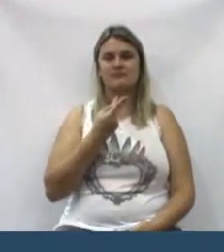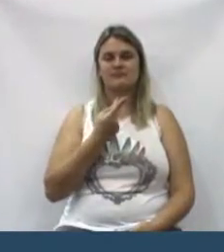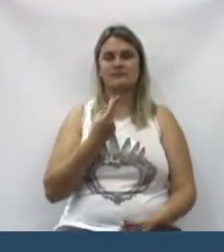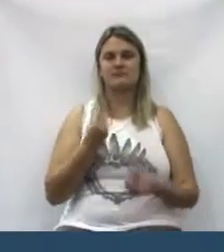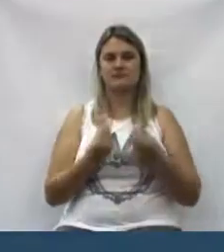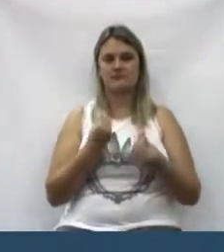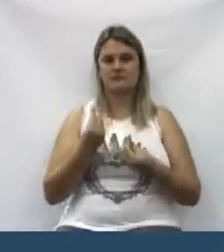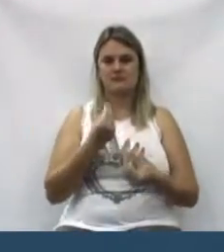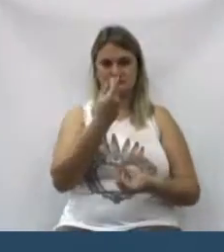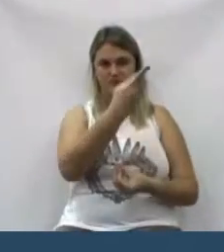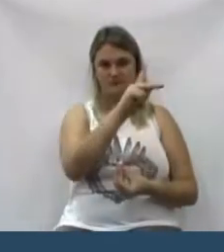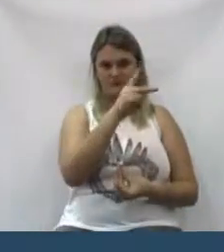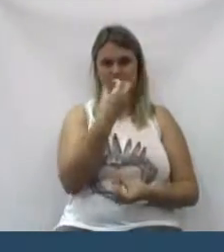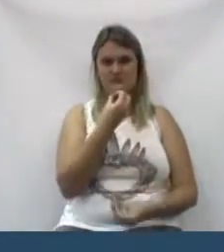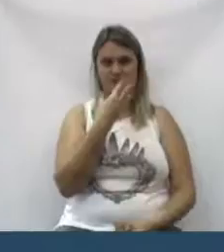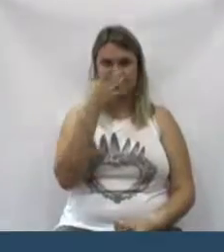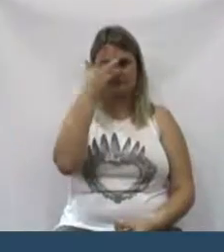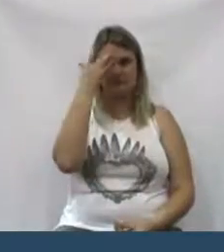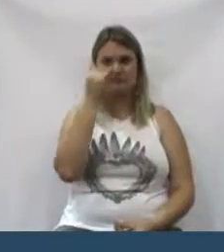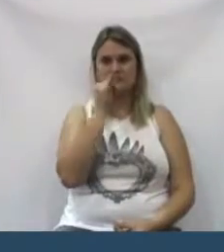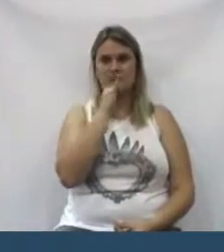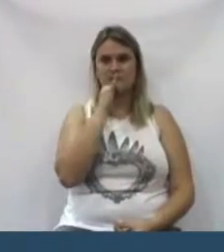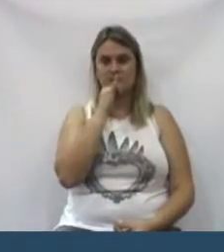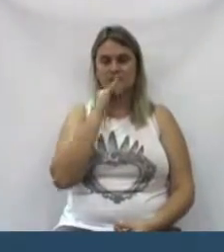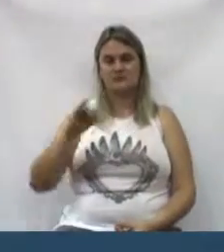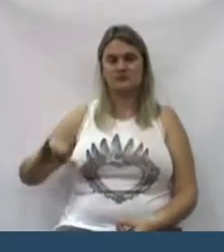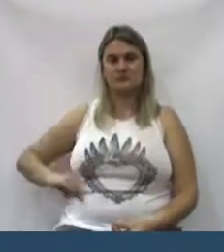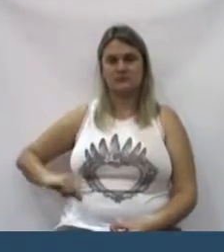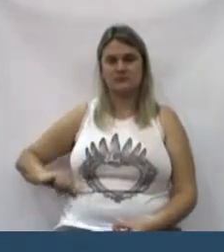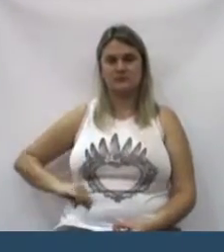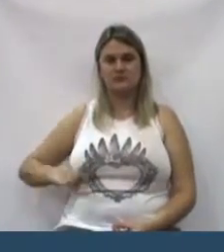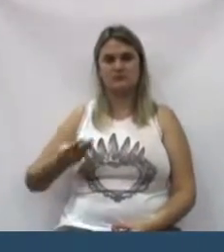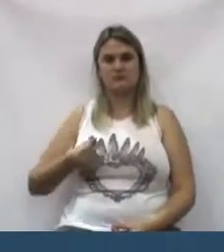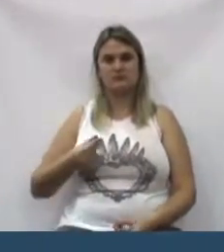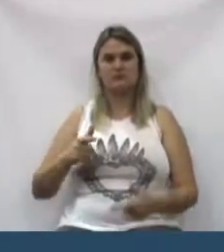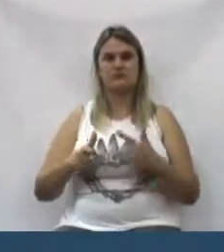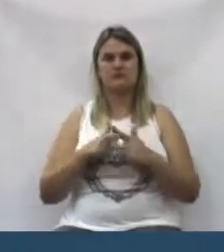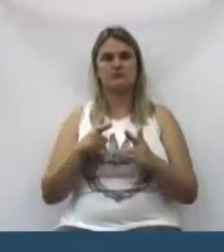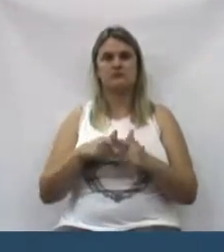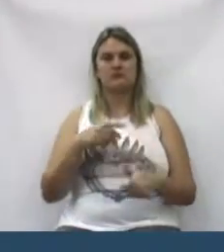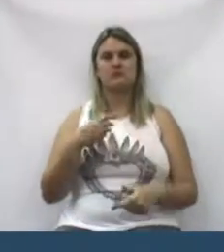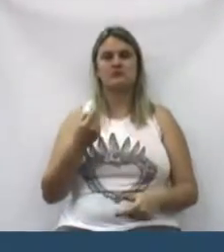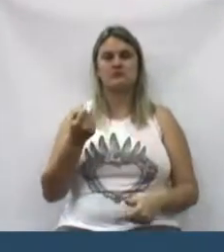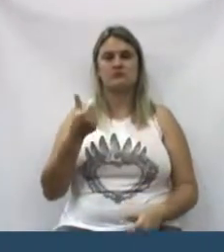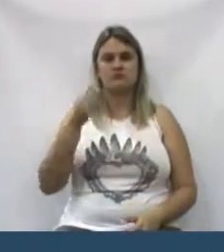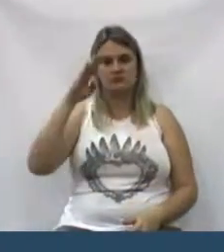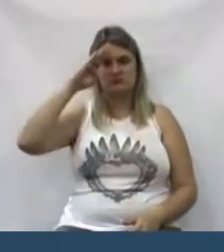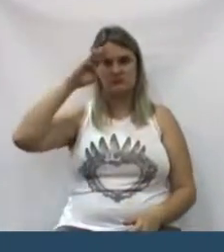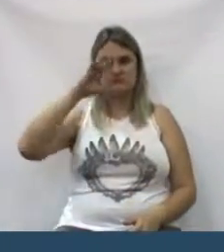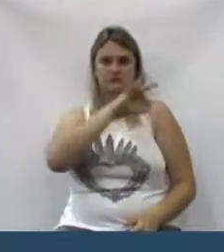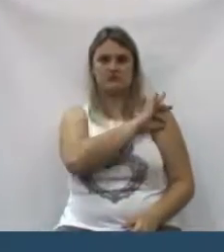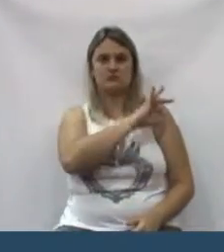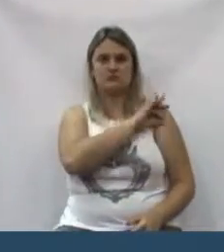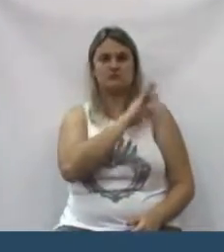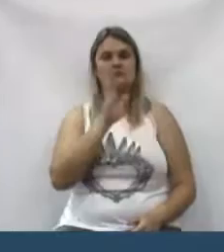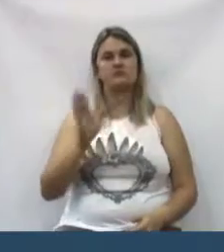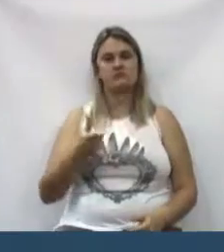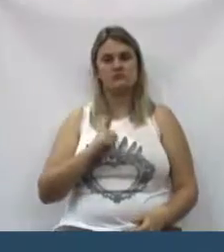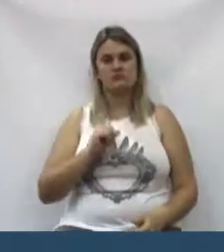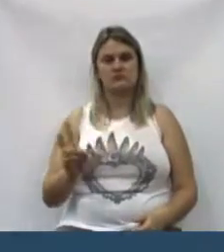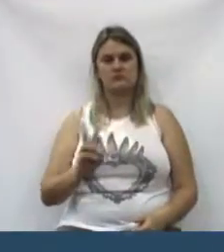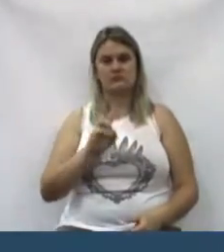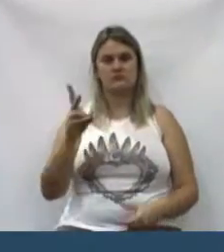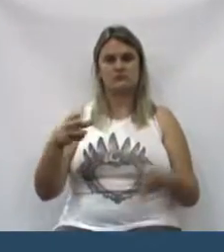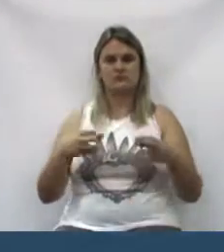assim como ele, que sofreu muito, com efetivo muito pouco, sabe hoje o valer que